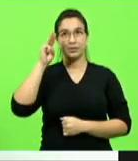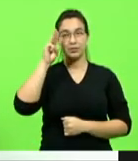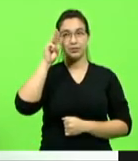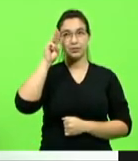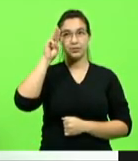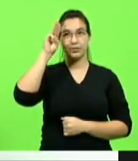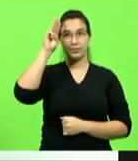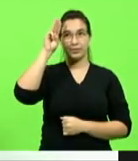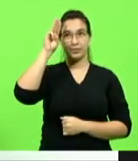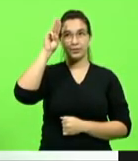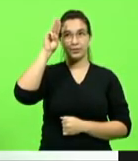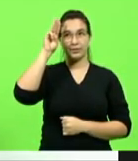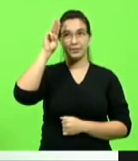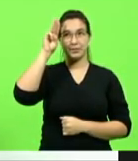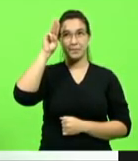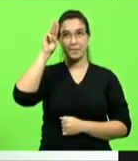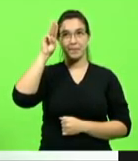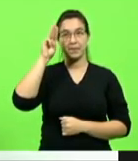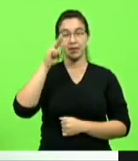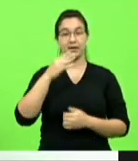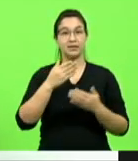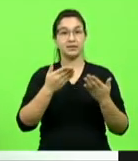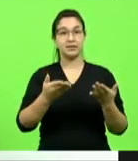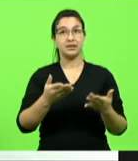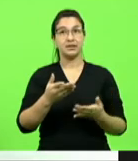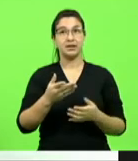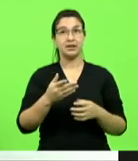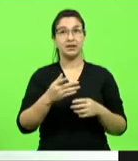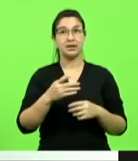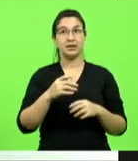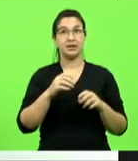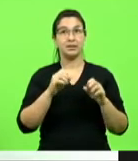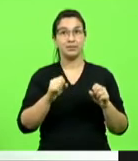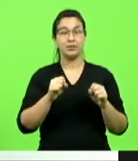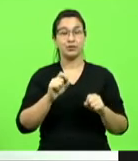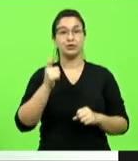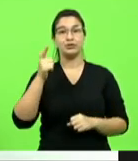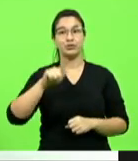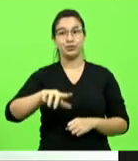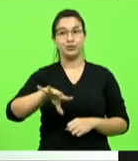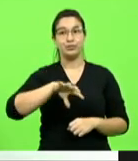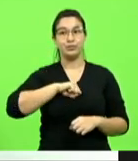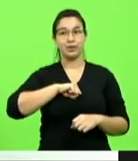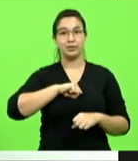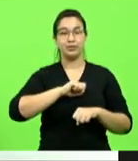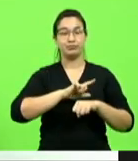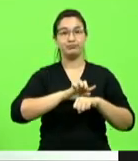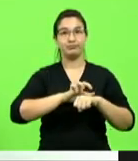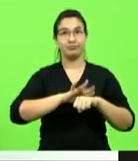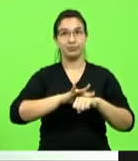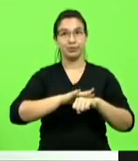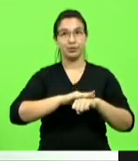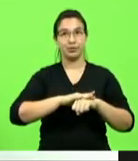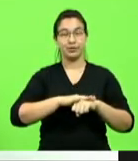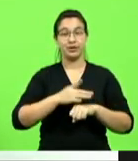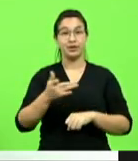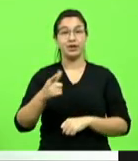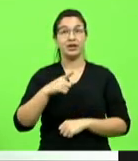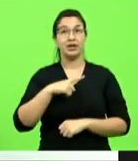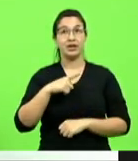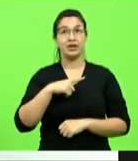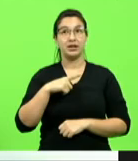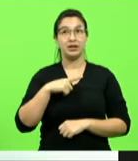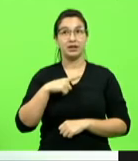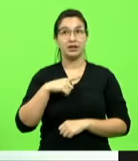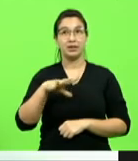é é está com suspeita de reinfecção do covid ele teve o covid em